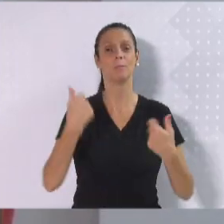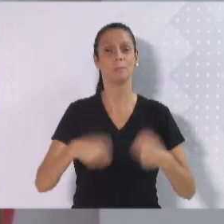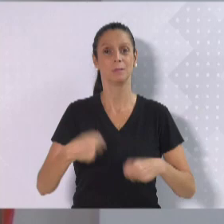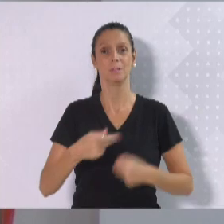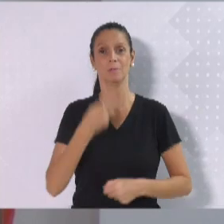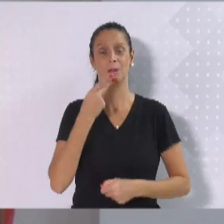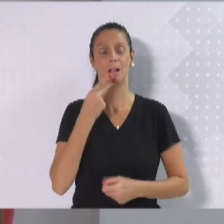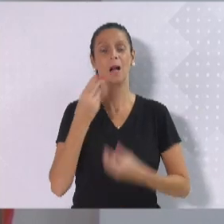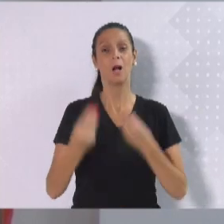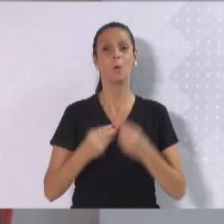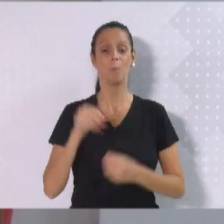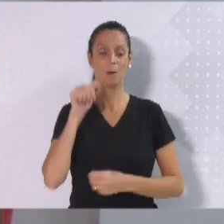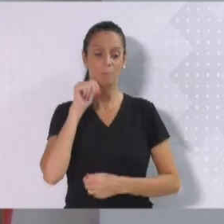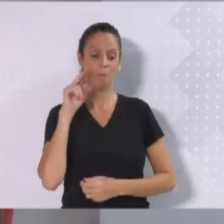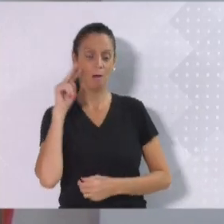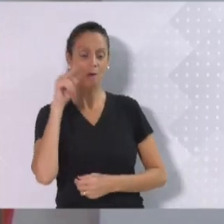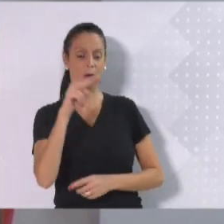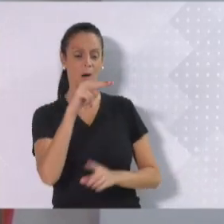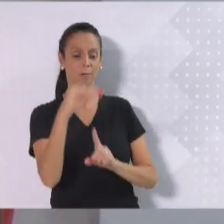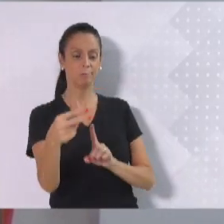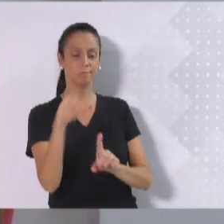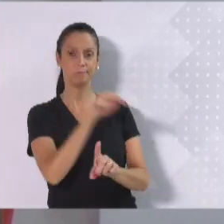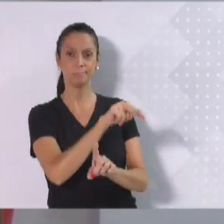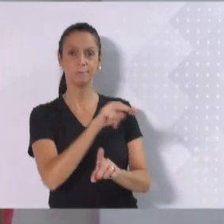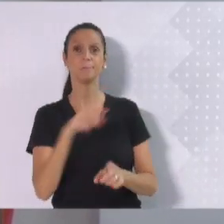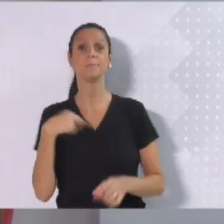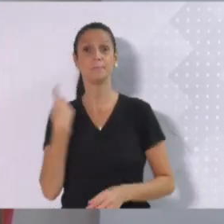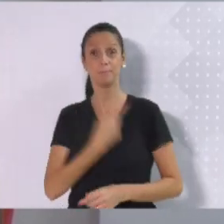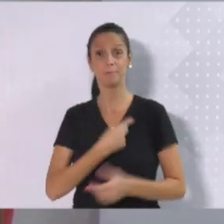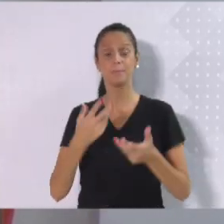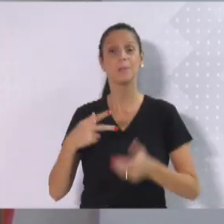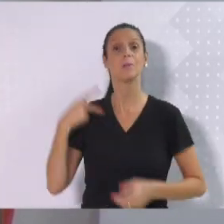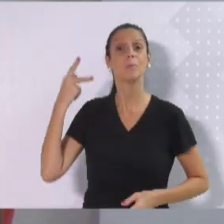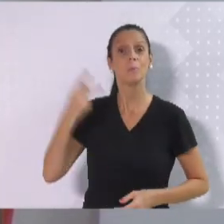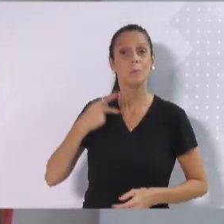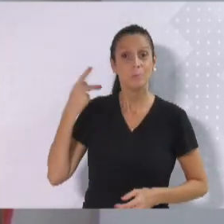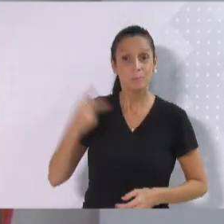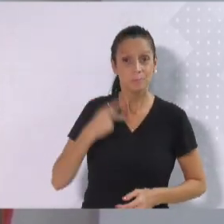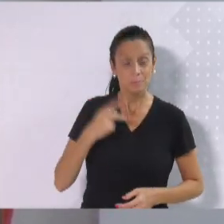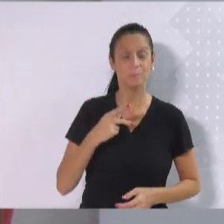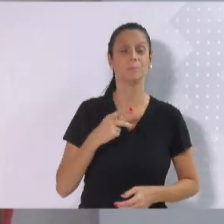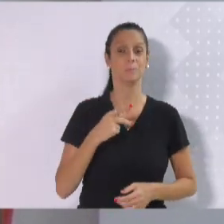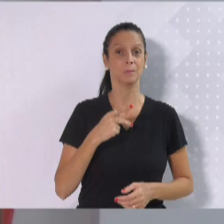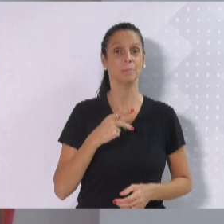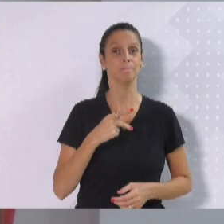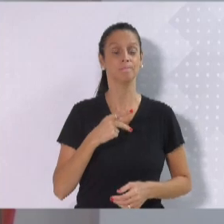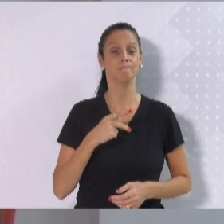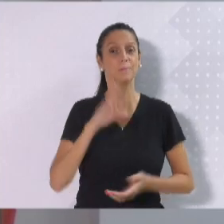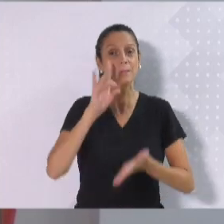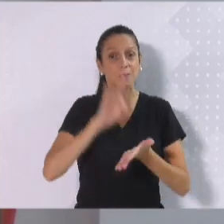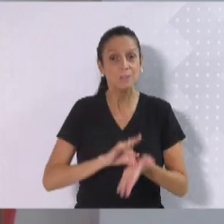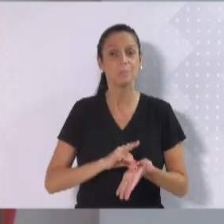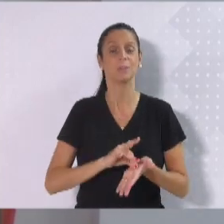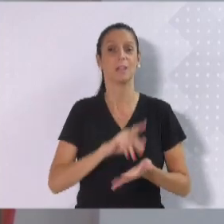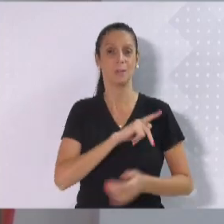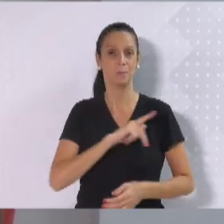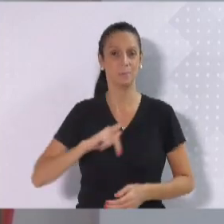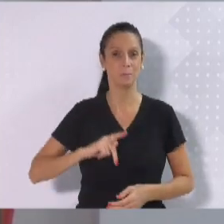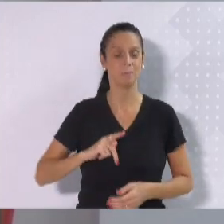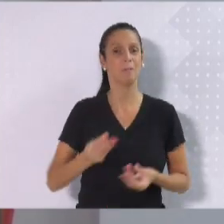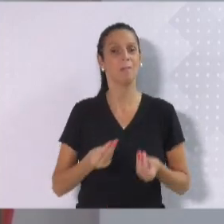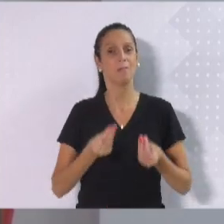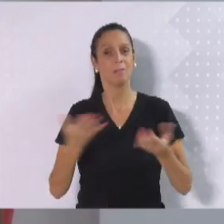mulheres. Queremos políticas públicas que garantam casa, comida e creche. Essa é a pauta